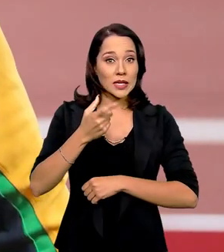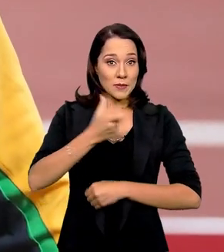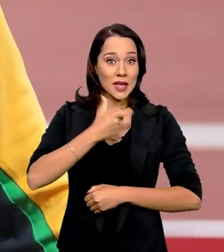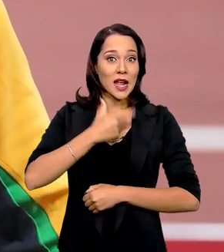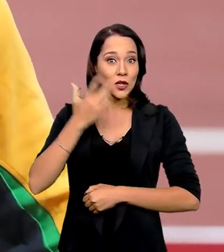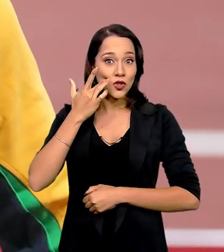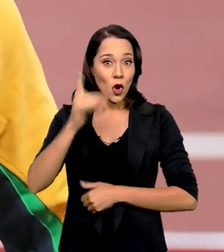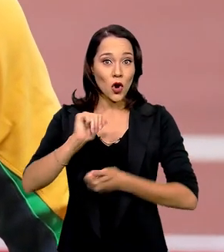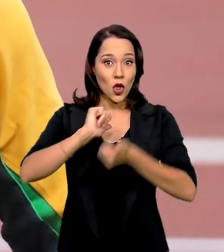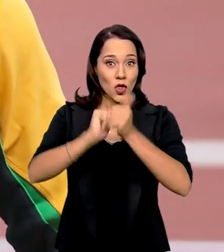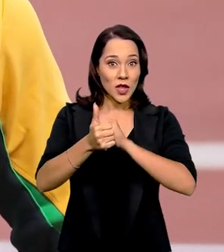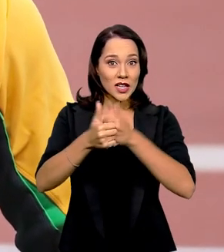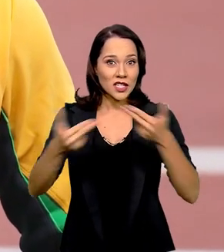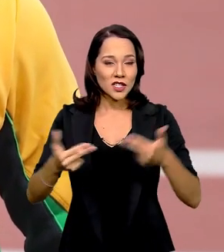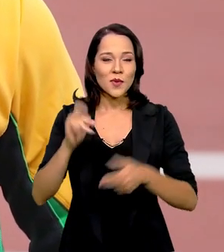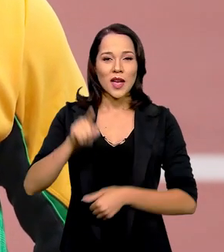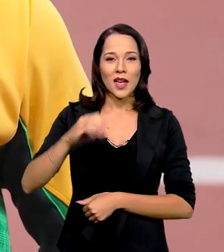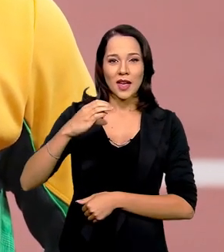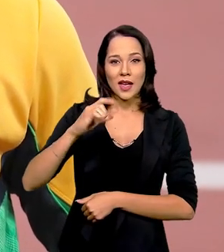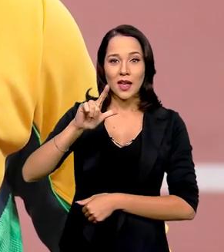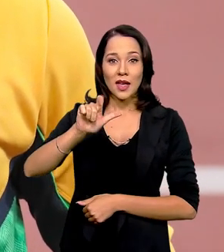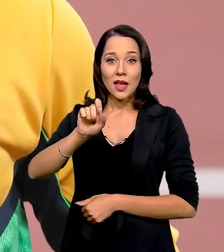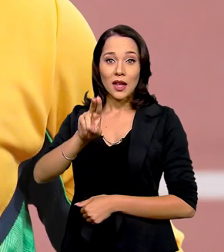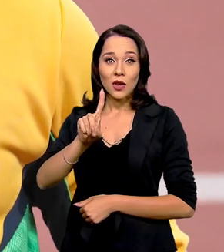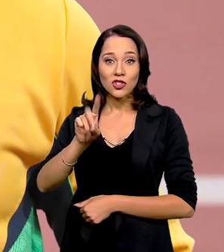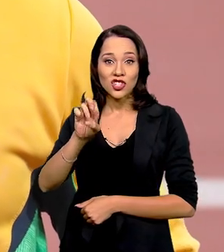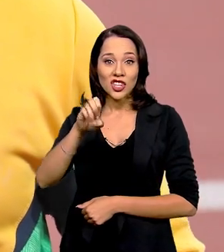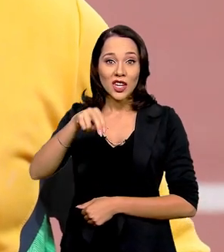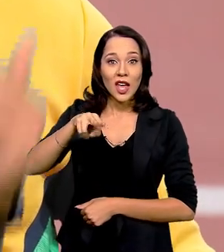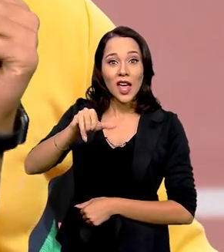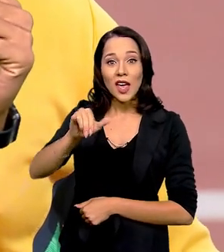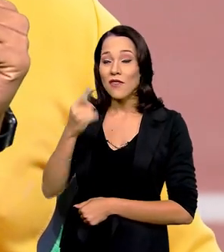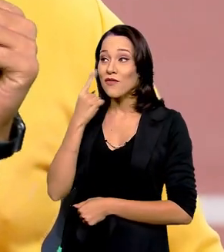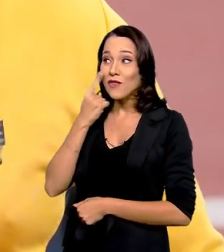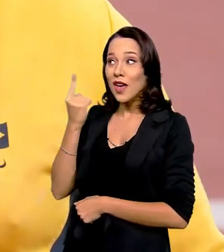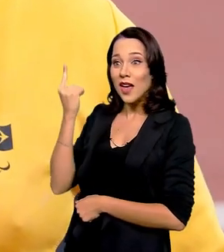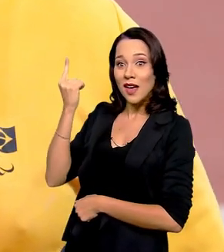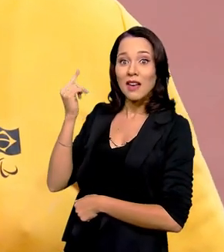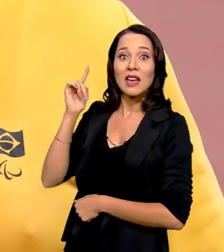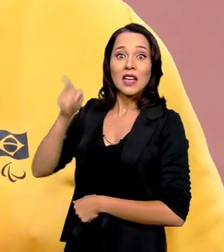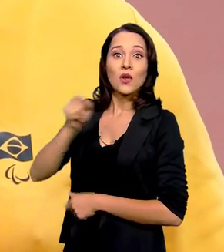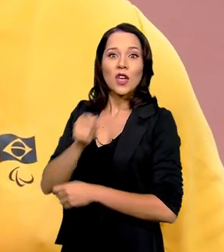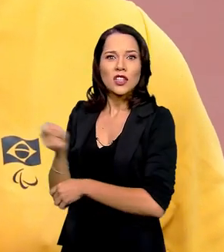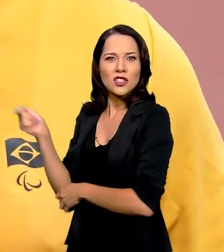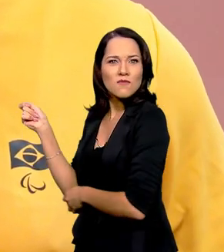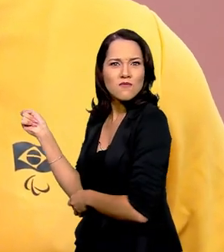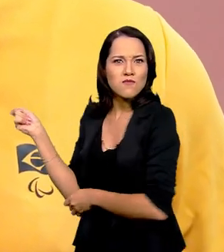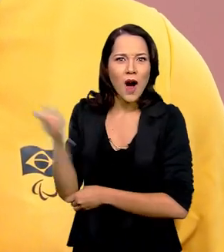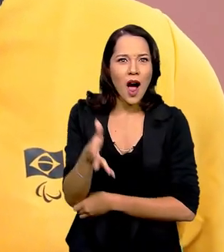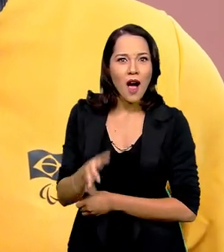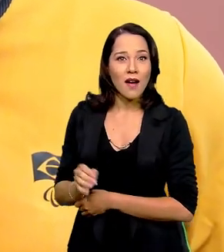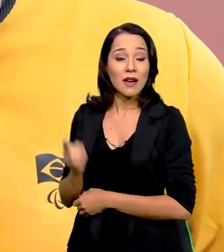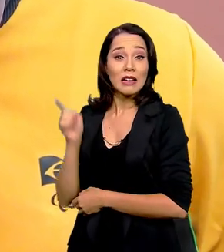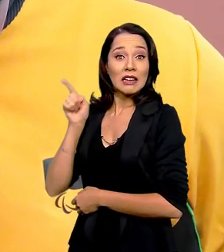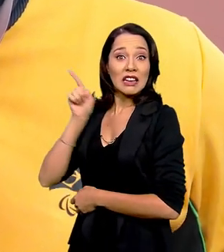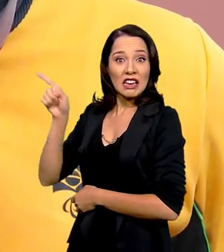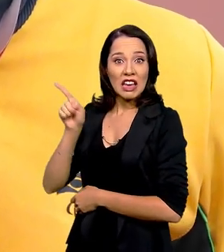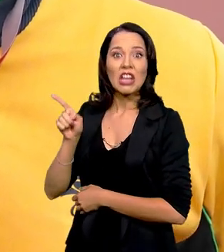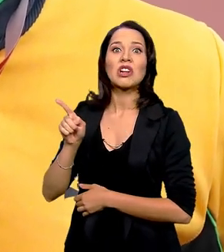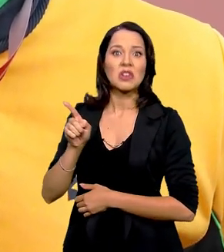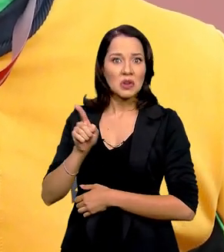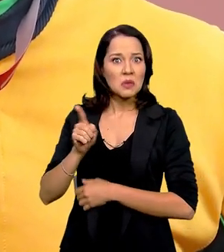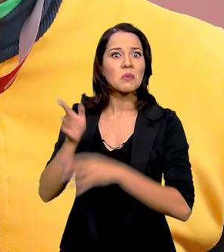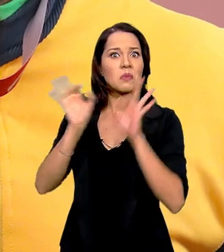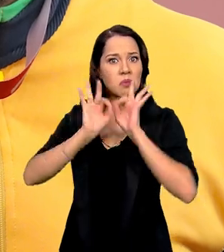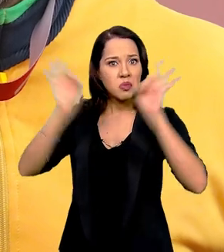Uma das medalhas de ouro no atletismo é do Claudinei Batista, esse cara aqui, ó, no lançamento de disco. O cara